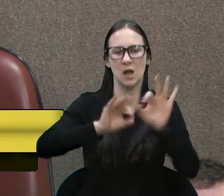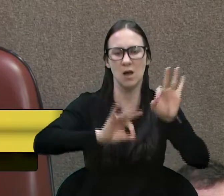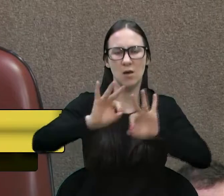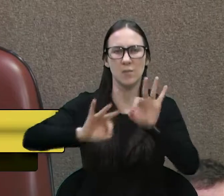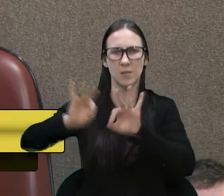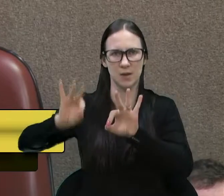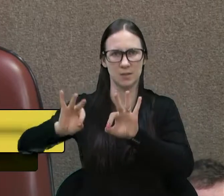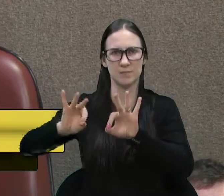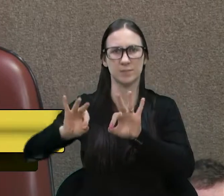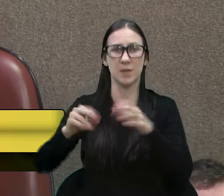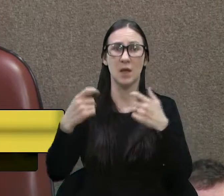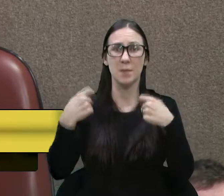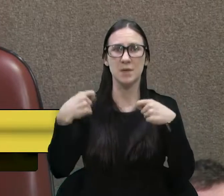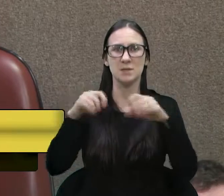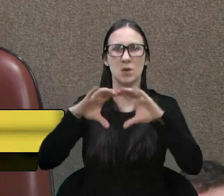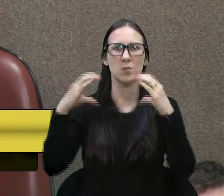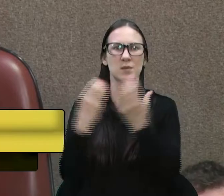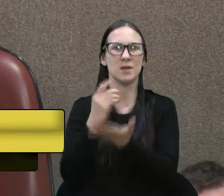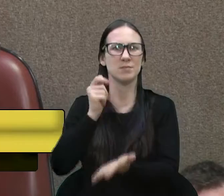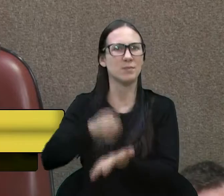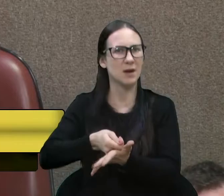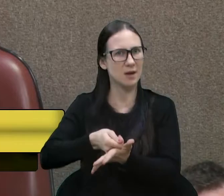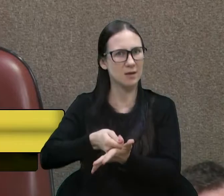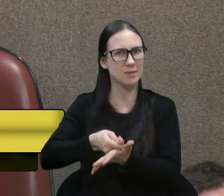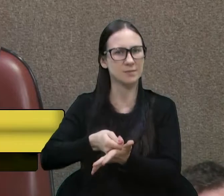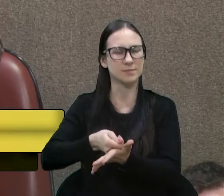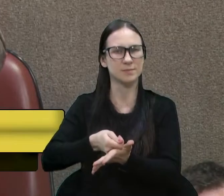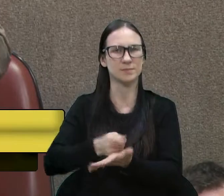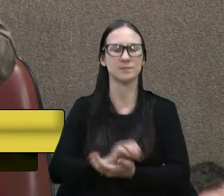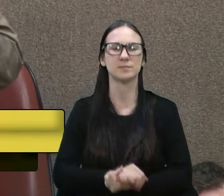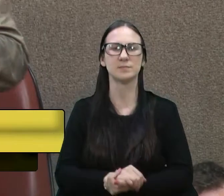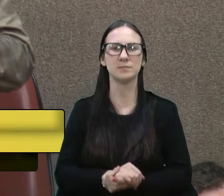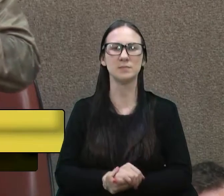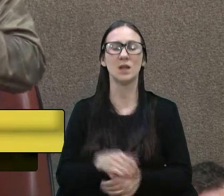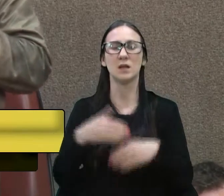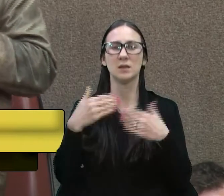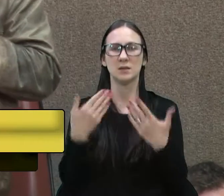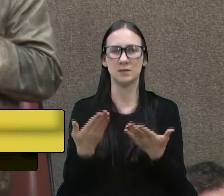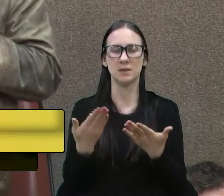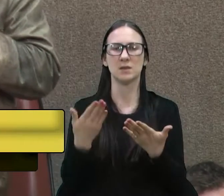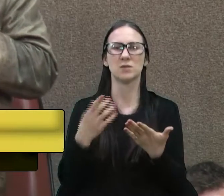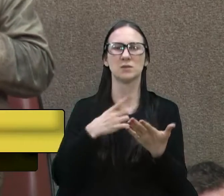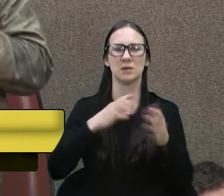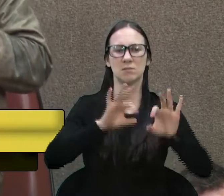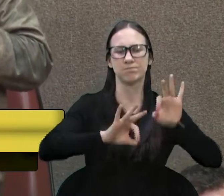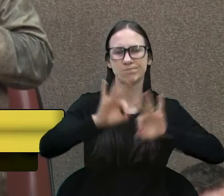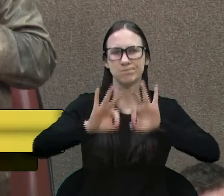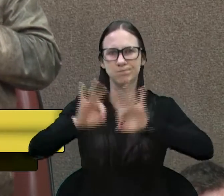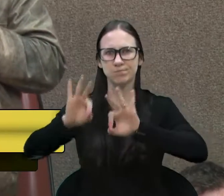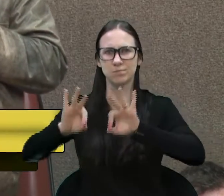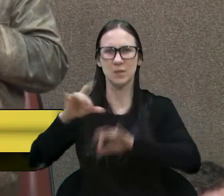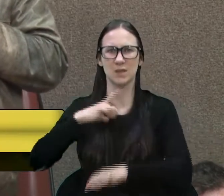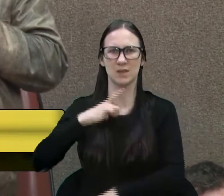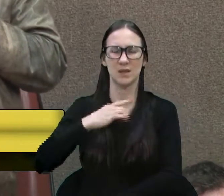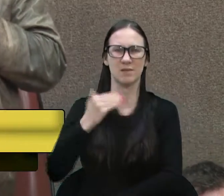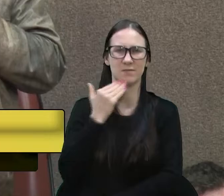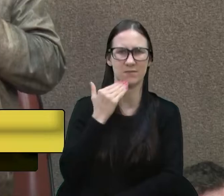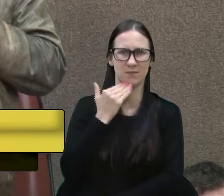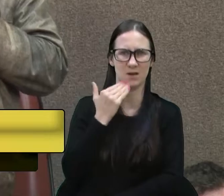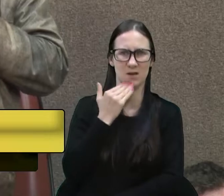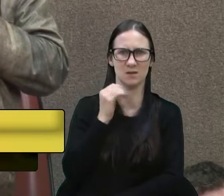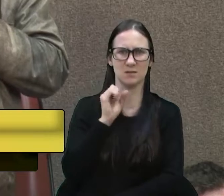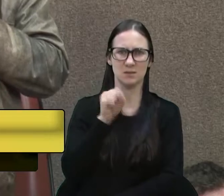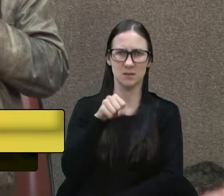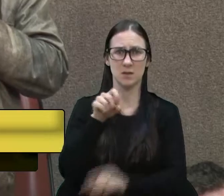precisam pagar. Está em fase de regularização, o nobre vice-líder. Mas nós